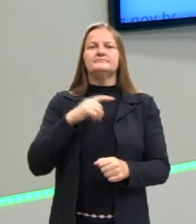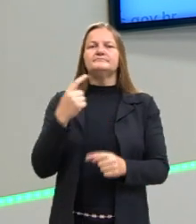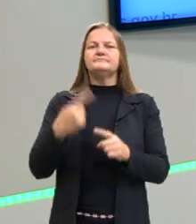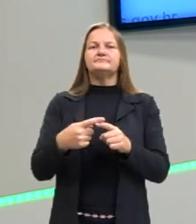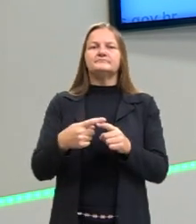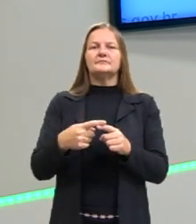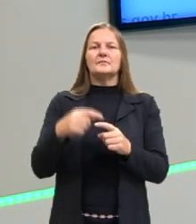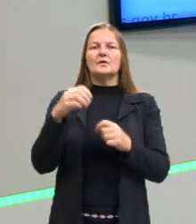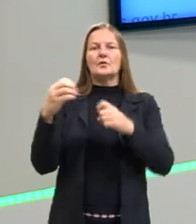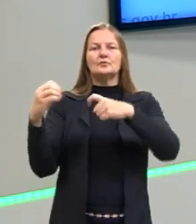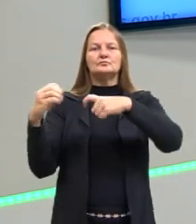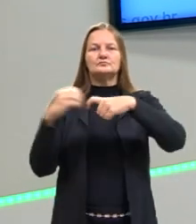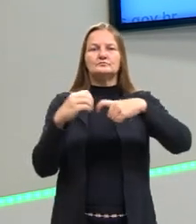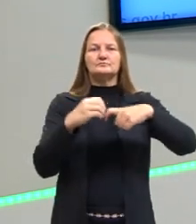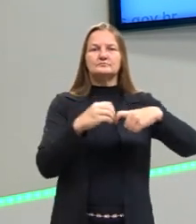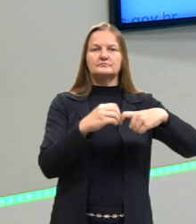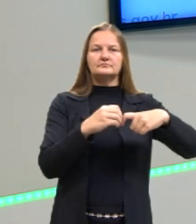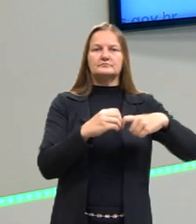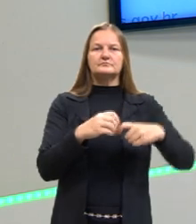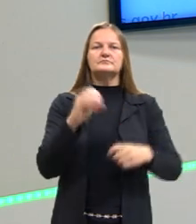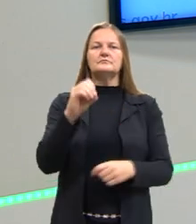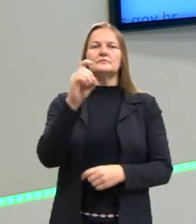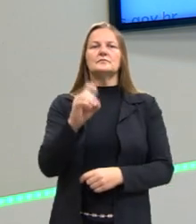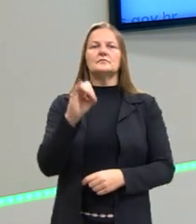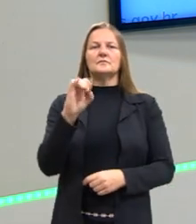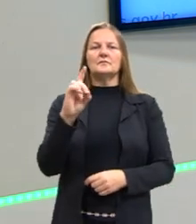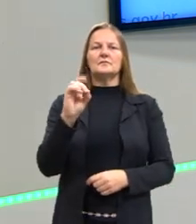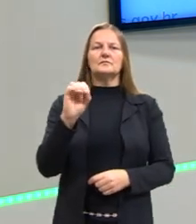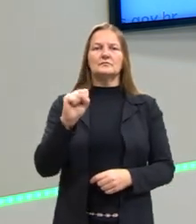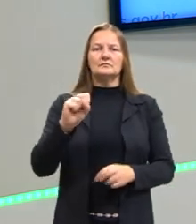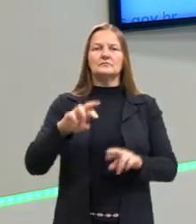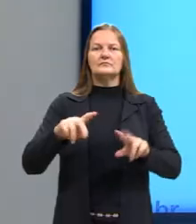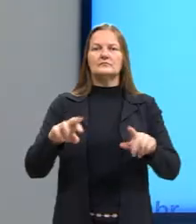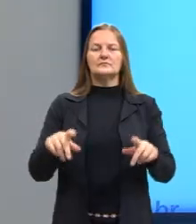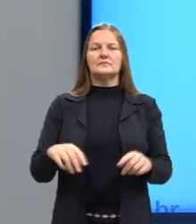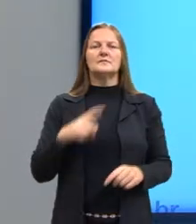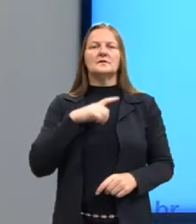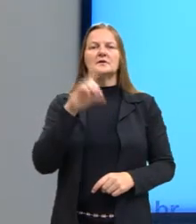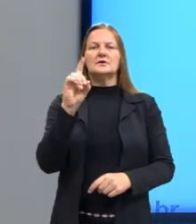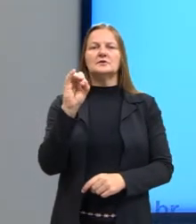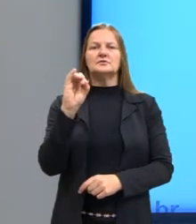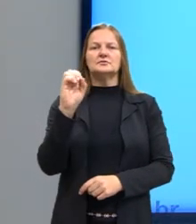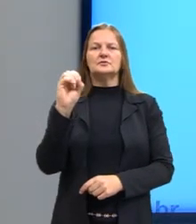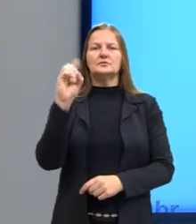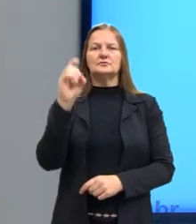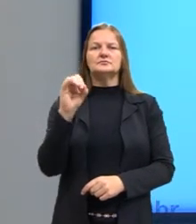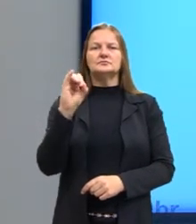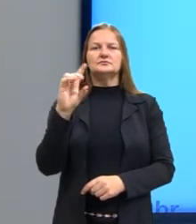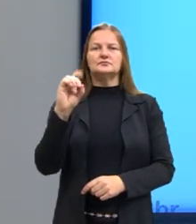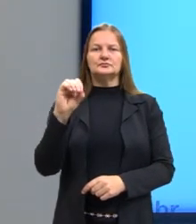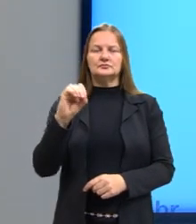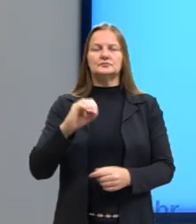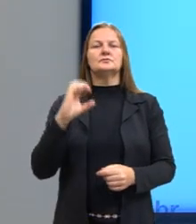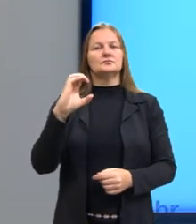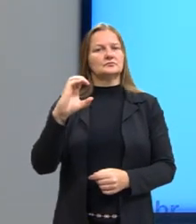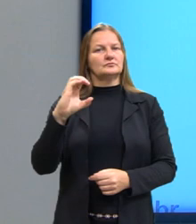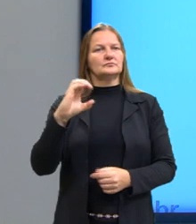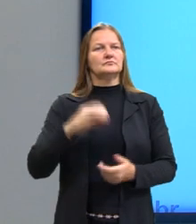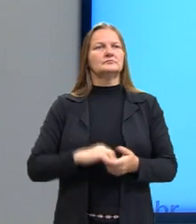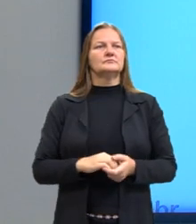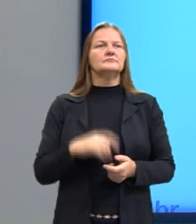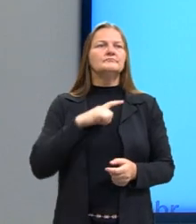pelos óxidos. Quais óxidos são esses? Eu tenho o dióxido de carbono, o excesso de dióxido de carbono,